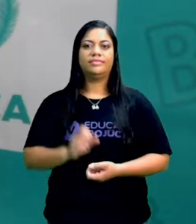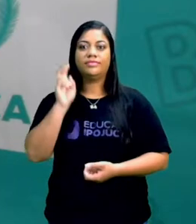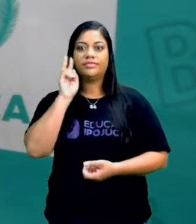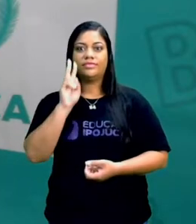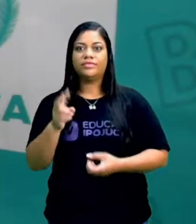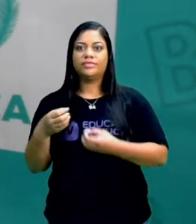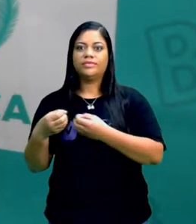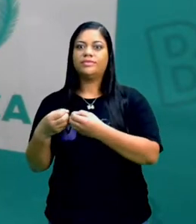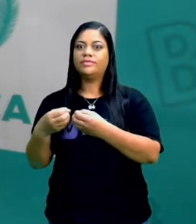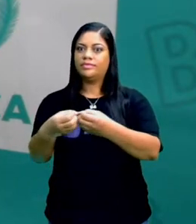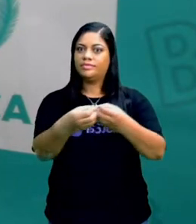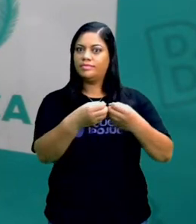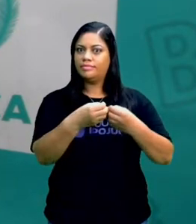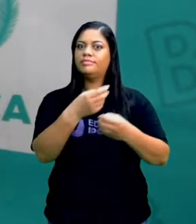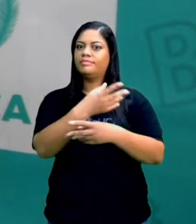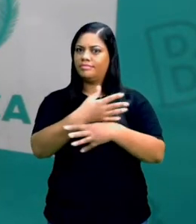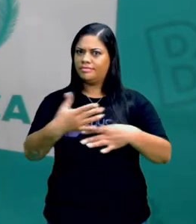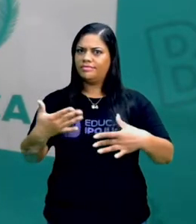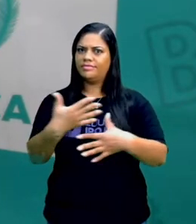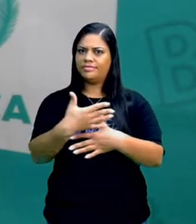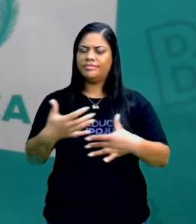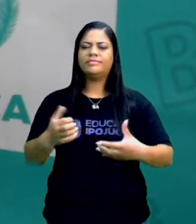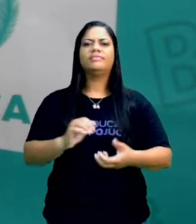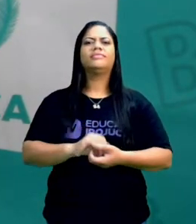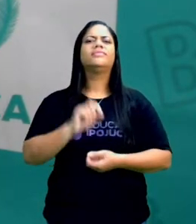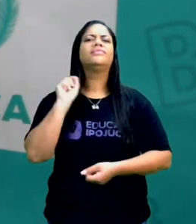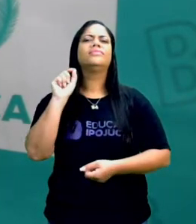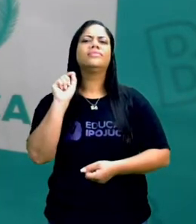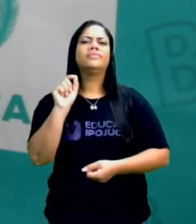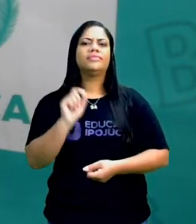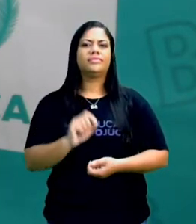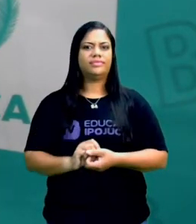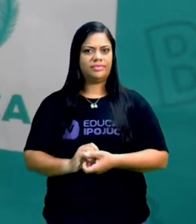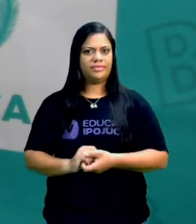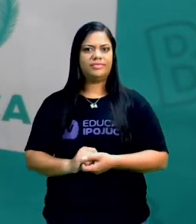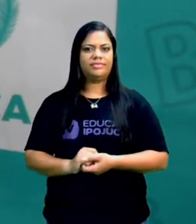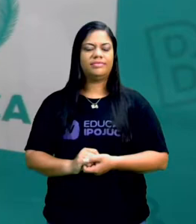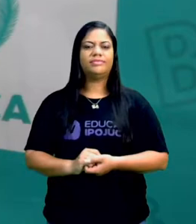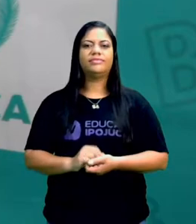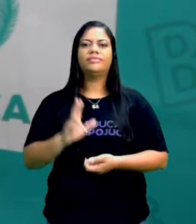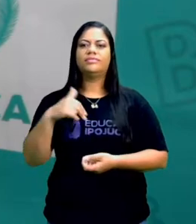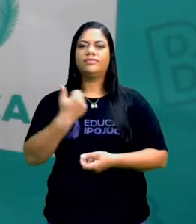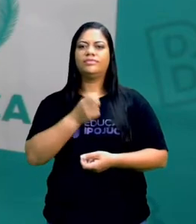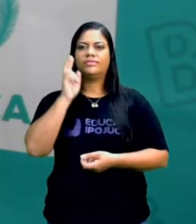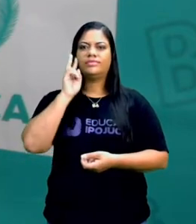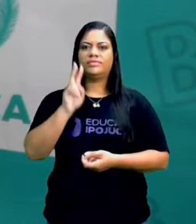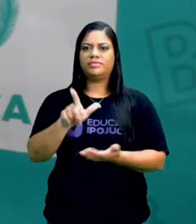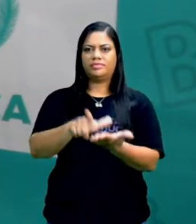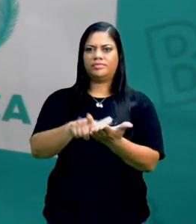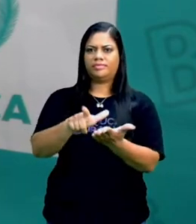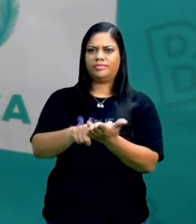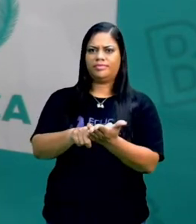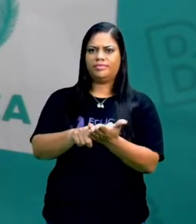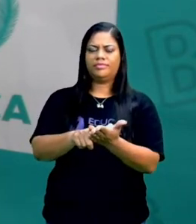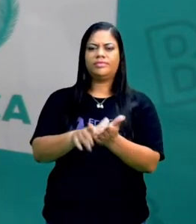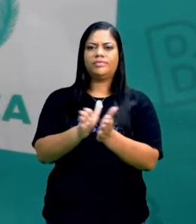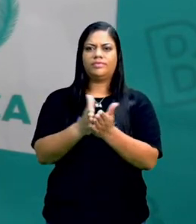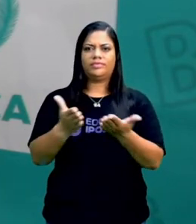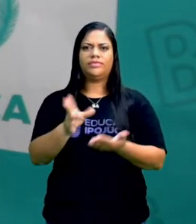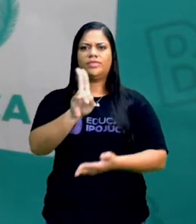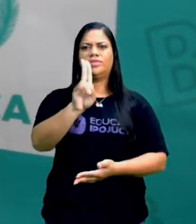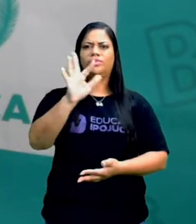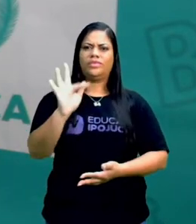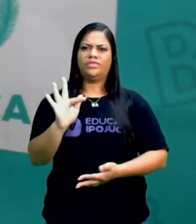municípios, já viu várias coisas, hoje a gente vai entender o que é a unidade política. Quando a gente pega algum documento ou algum livro que tem assim,